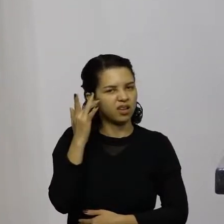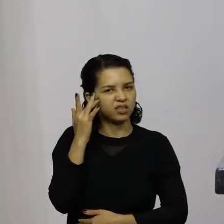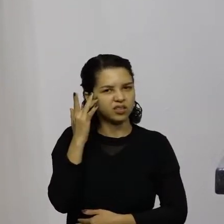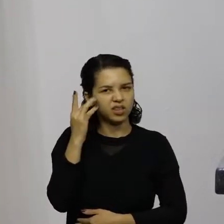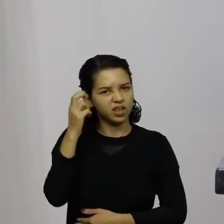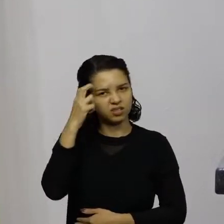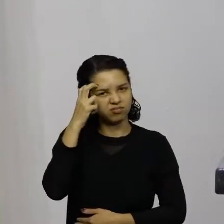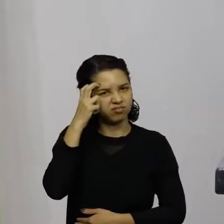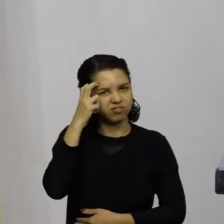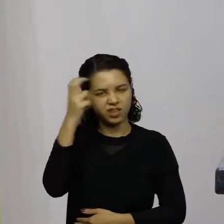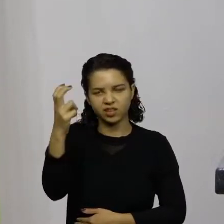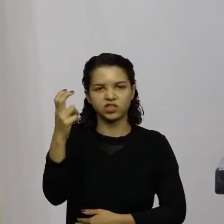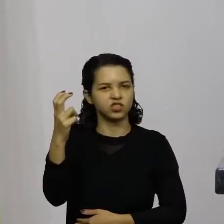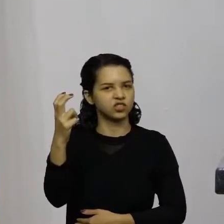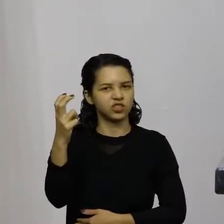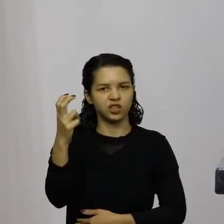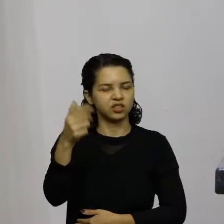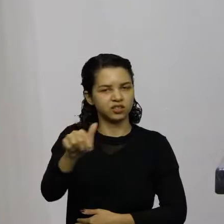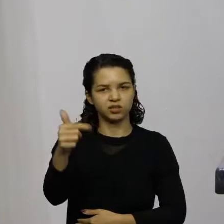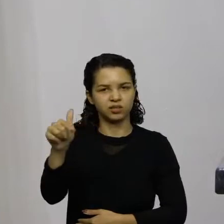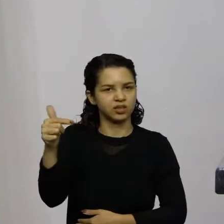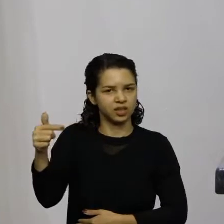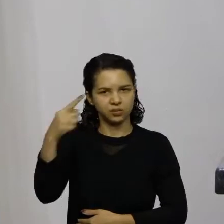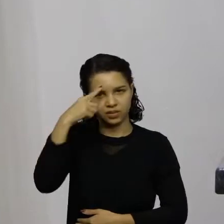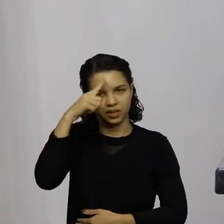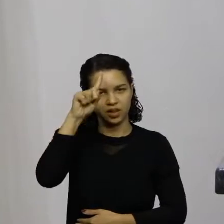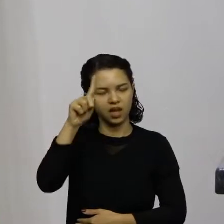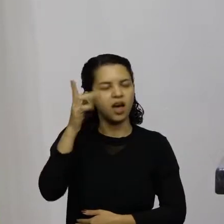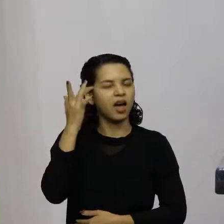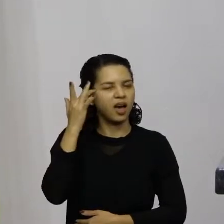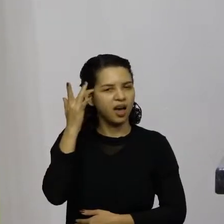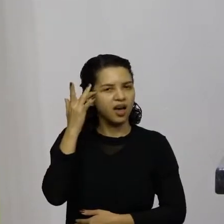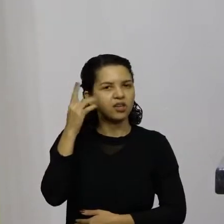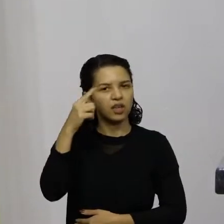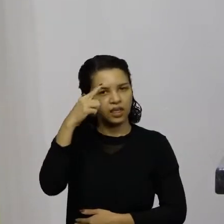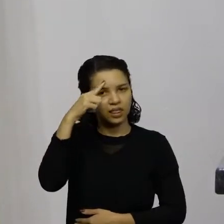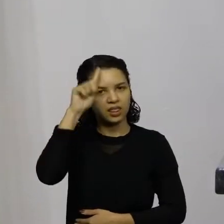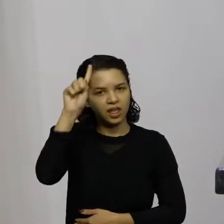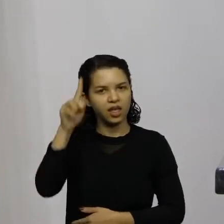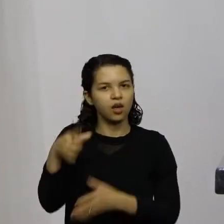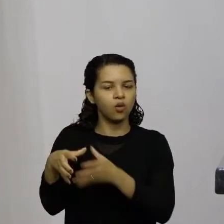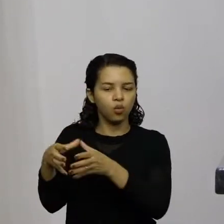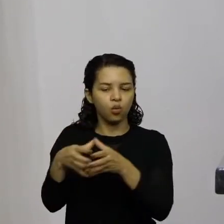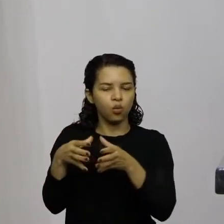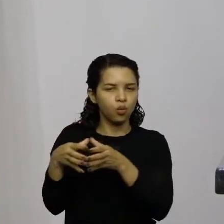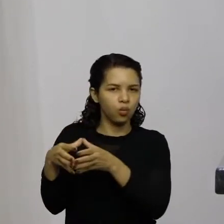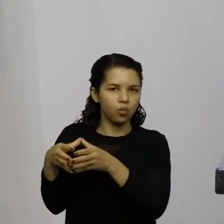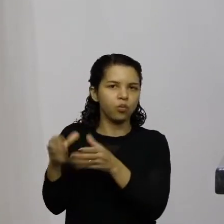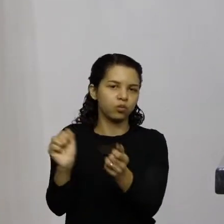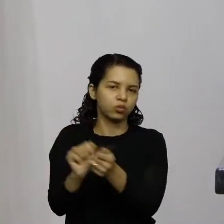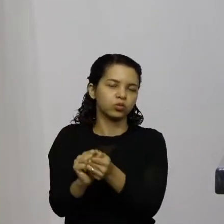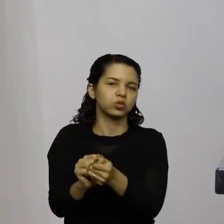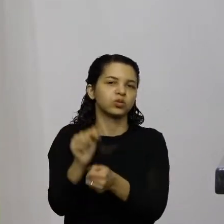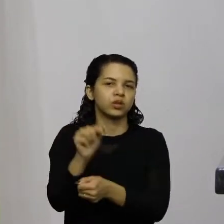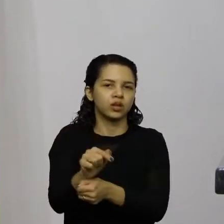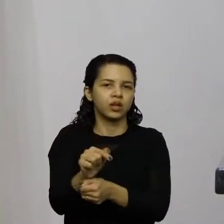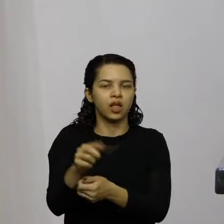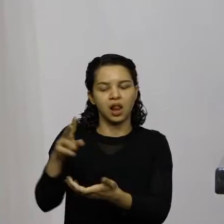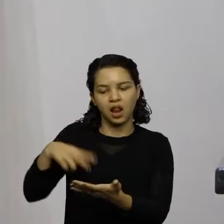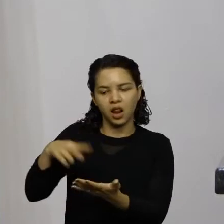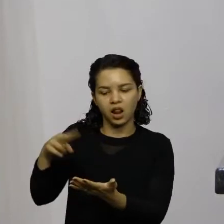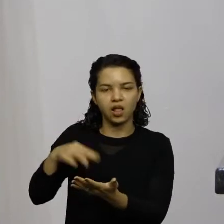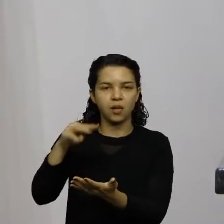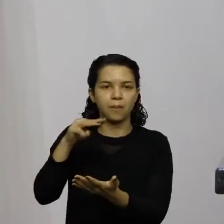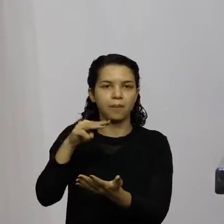inteligente para fazer essa ideia isso deve ser a ideia dos oficiais que estão em volta dele devem ter lido Mateus